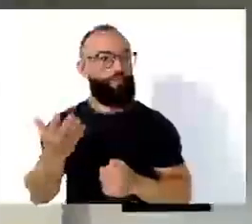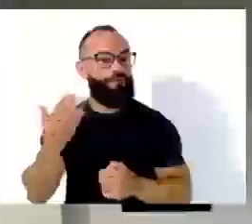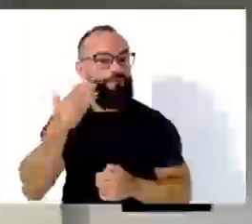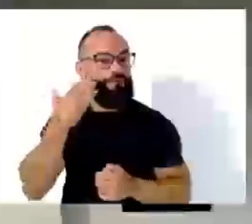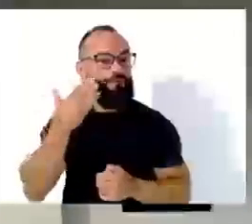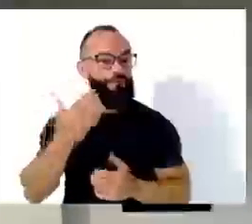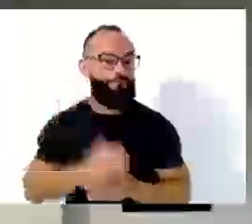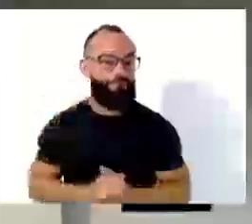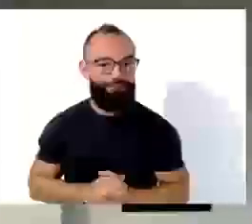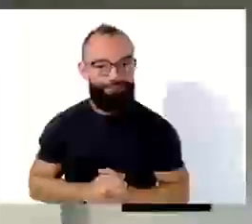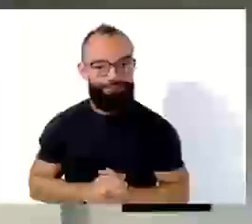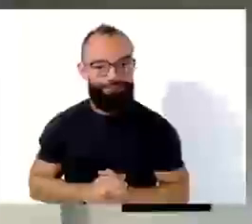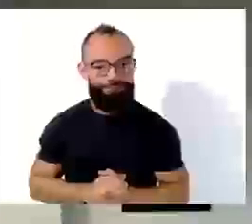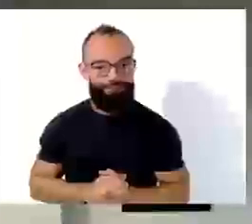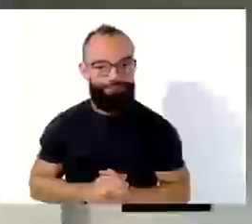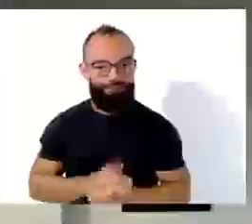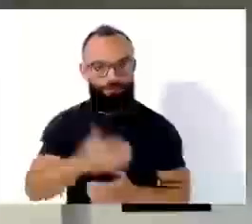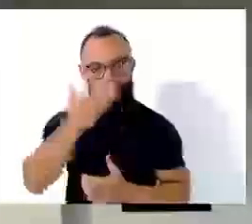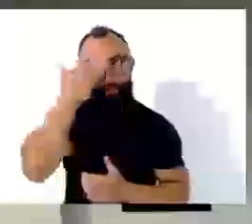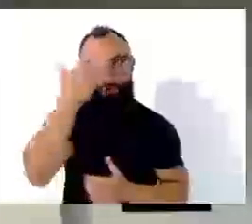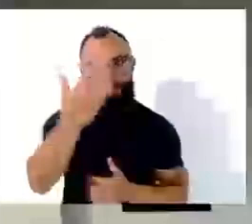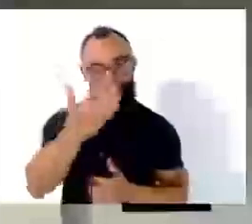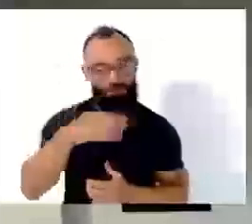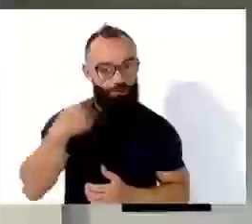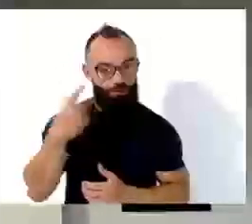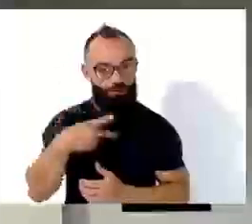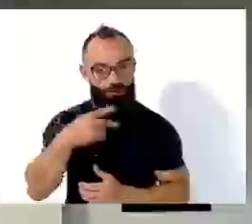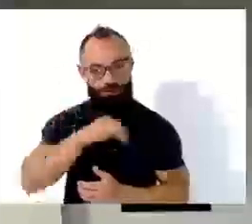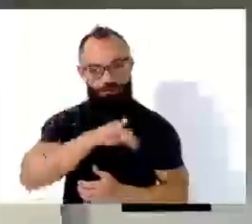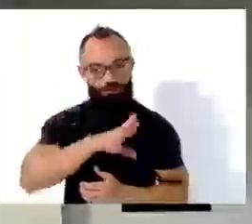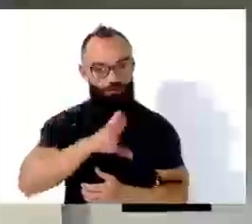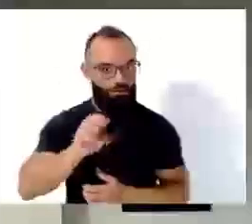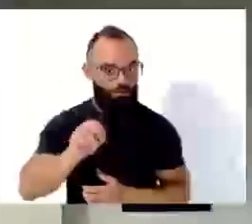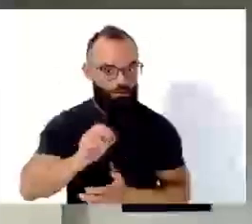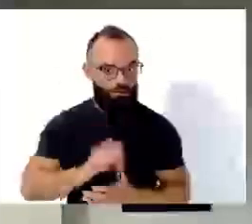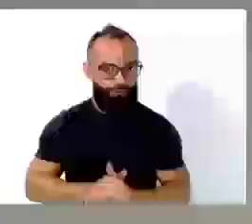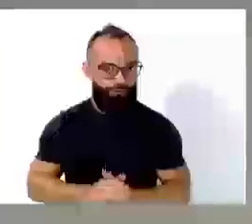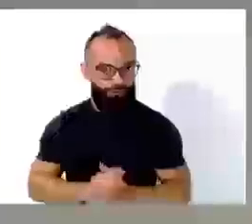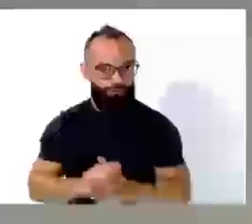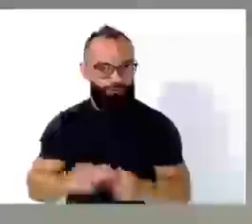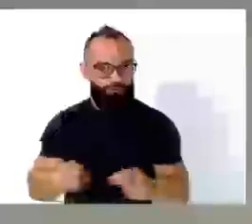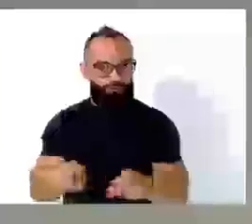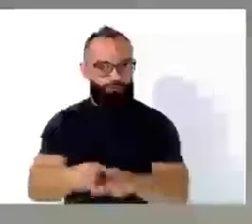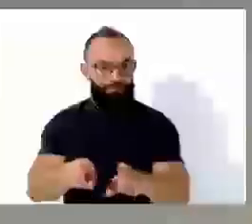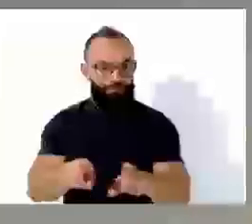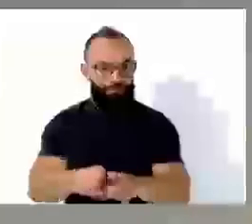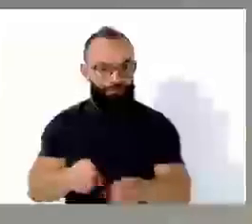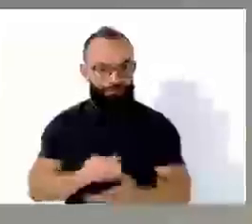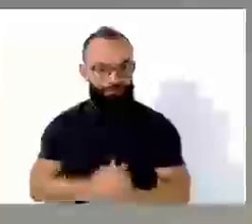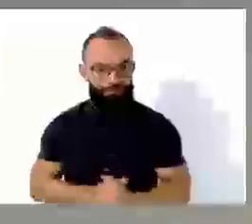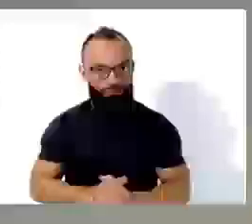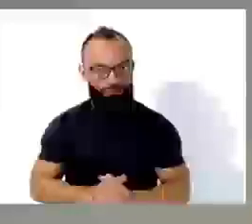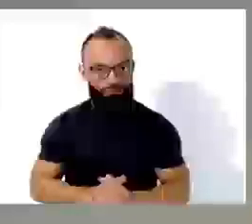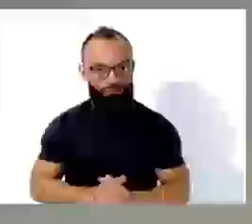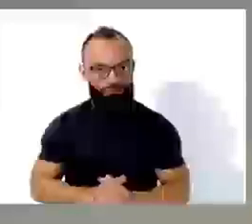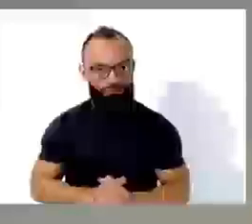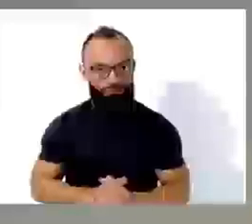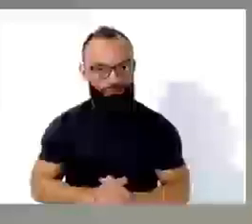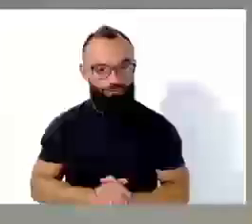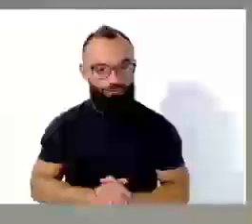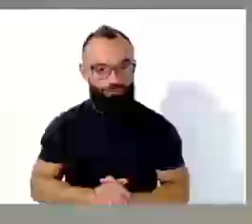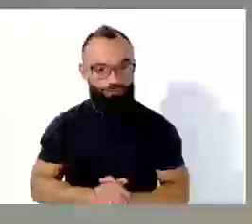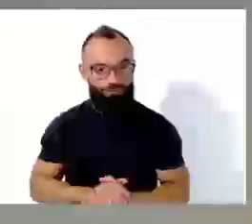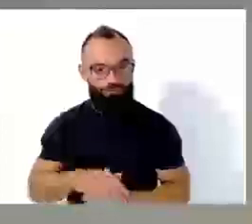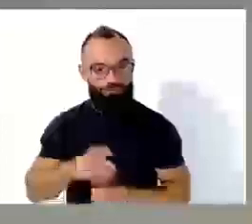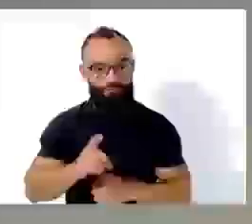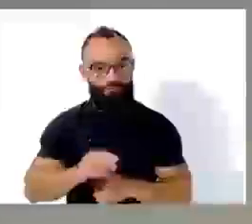Obrigado. Obrigado, vereador João. Também, como já falei no início das minhas falações, o doutor João